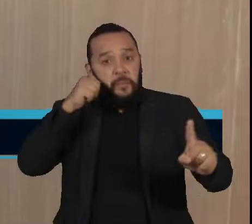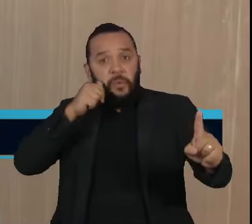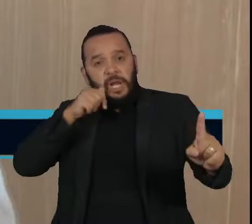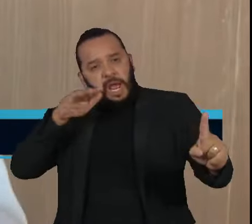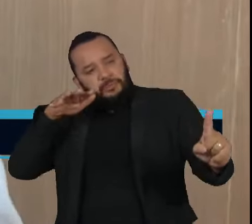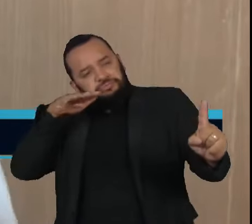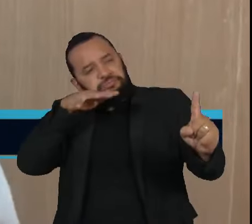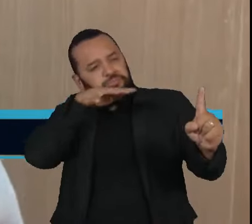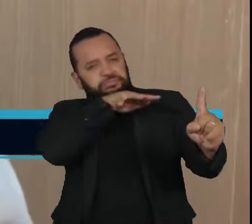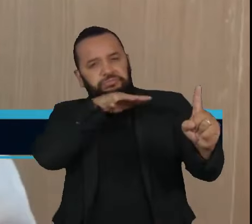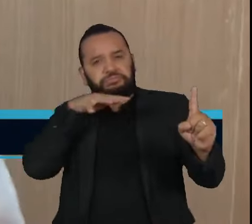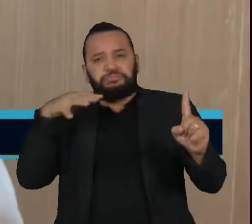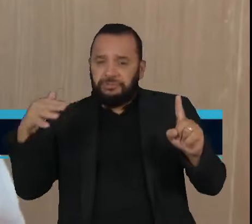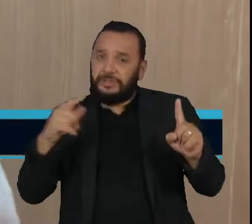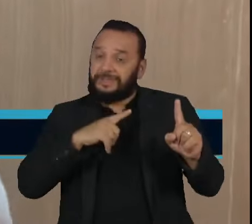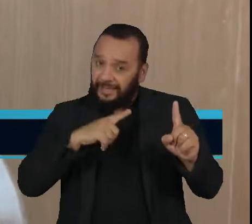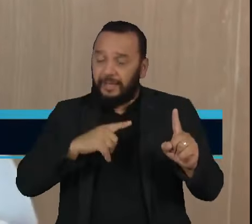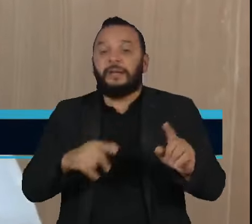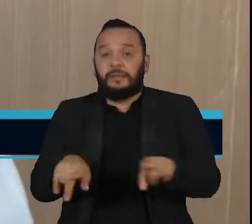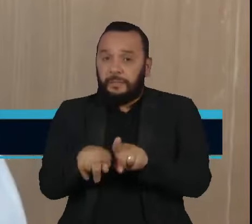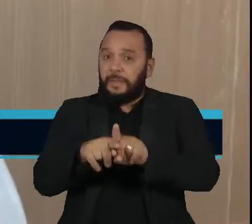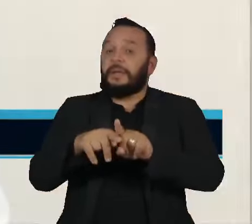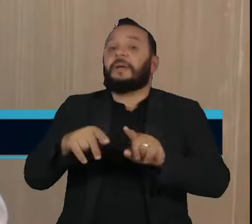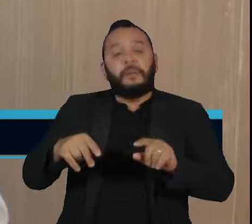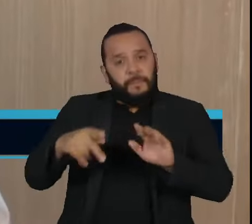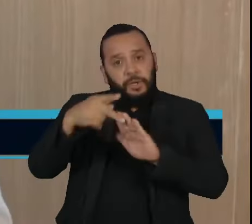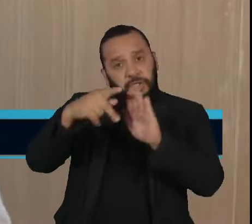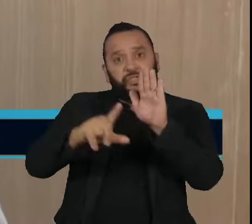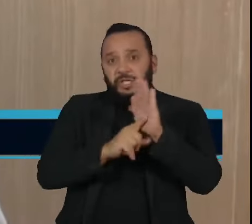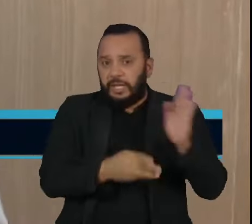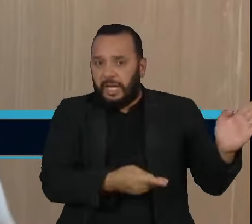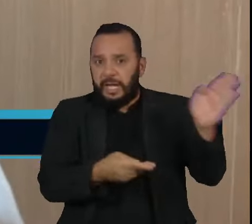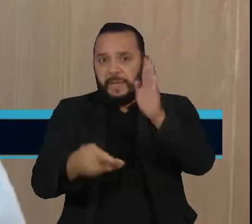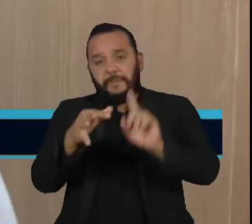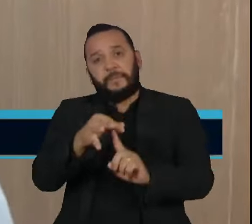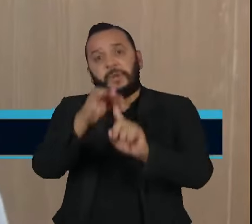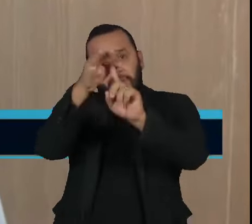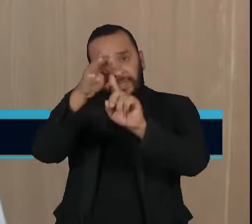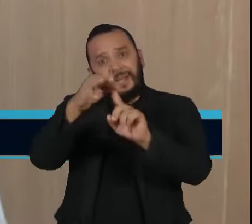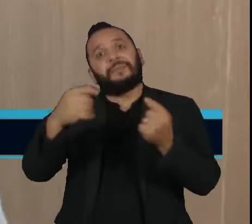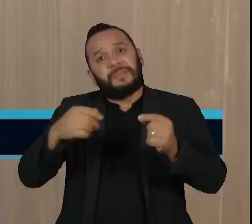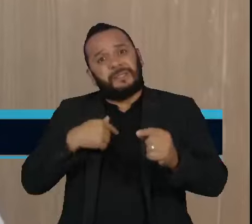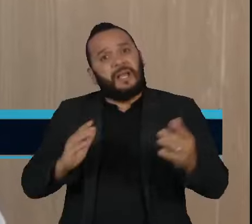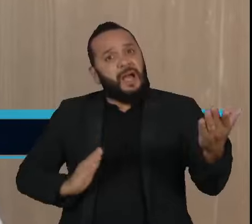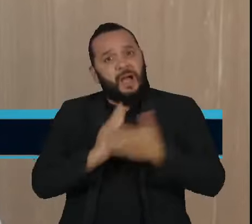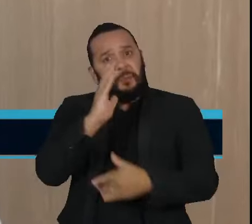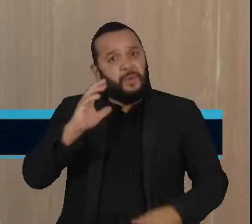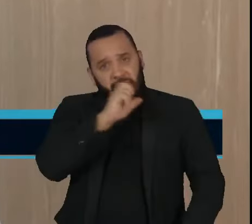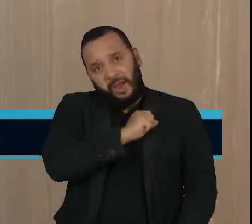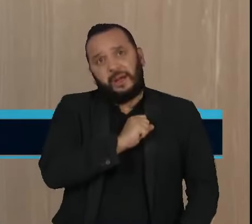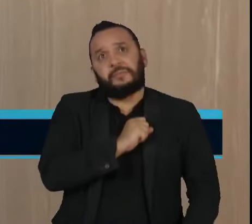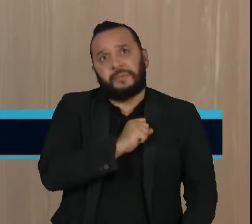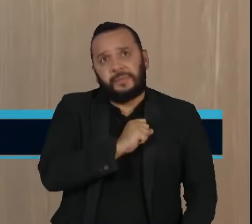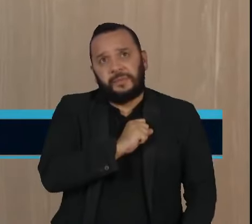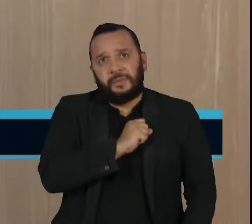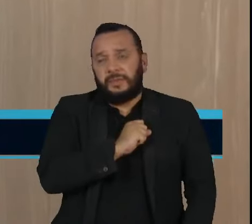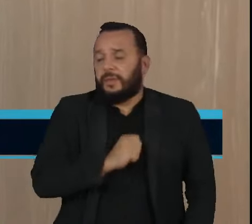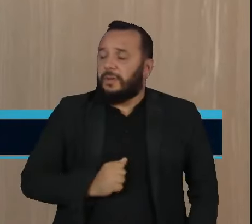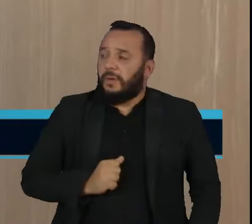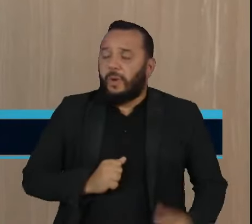colocação de projetos como prioritários. Acho que nós precisamos dar um passo maior, no sentido de